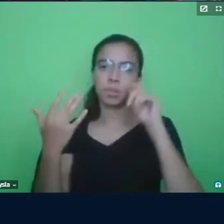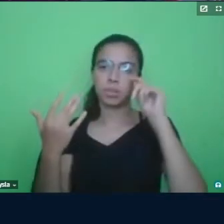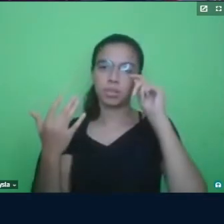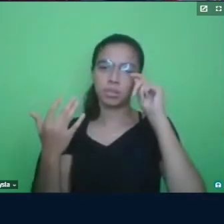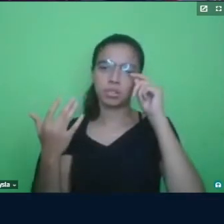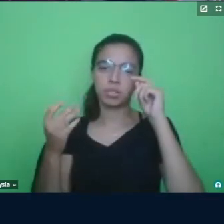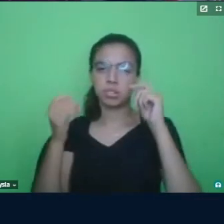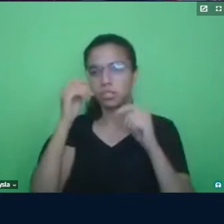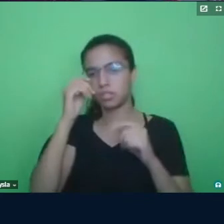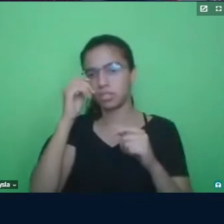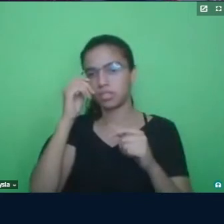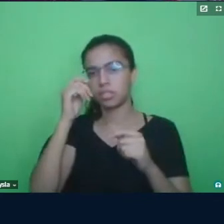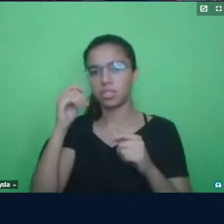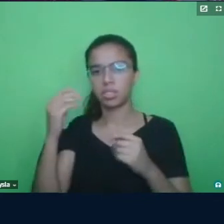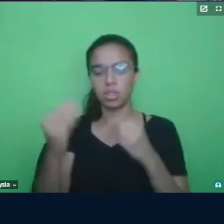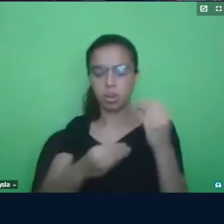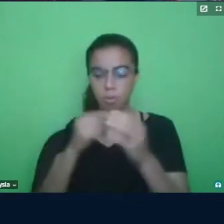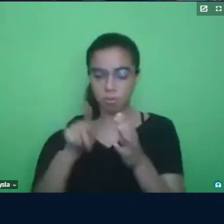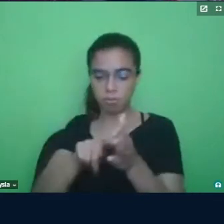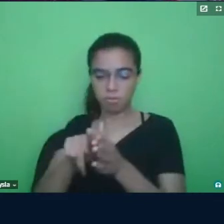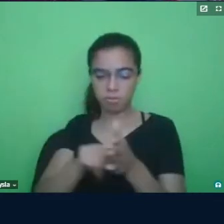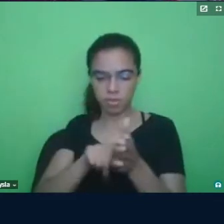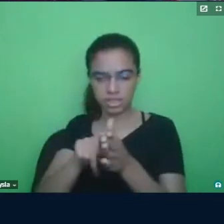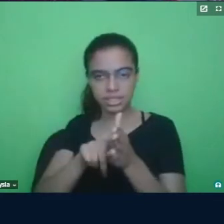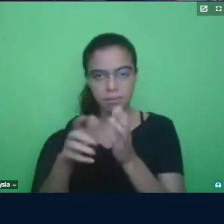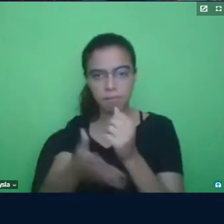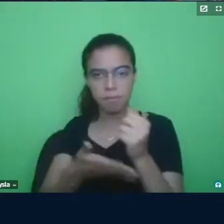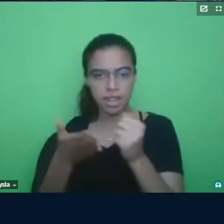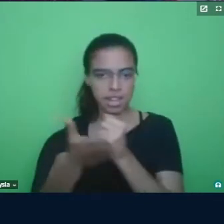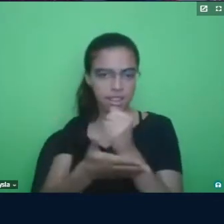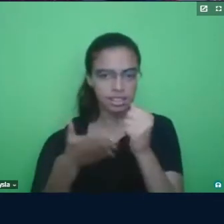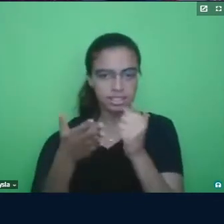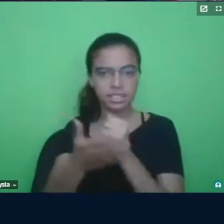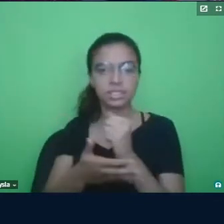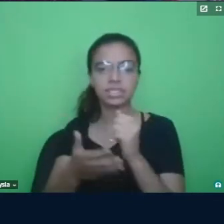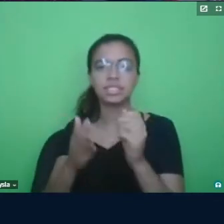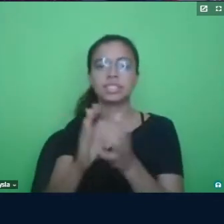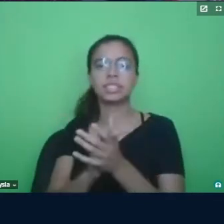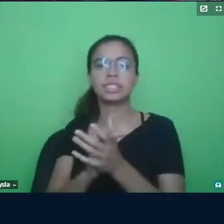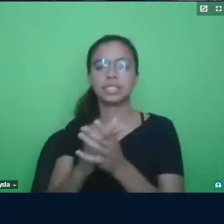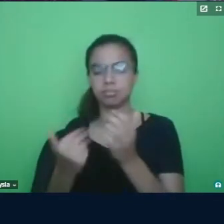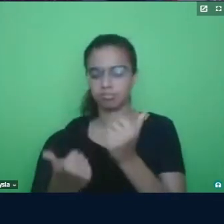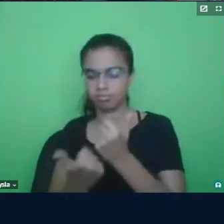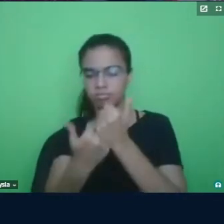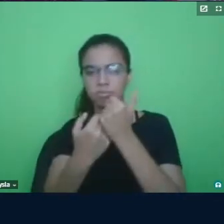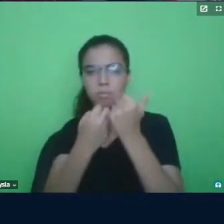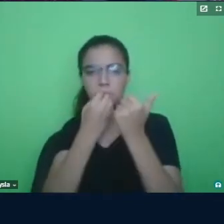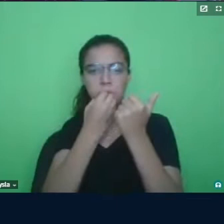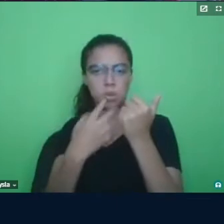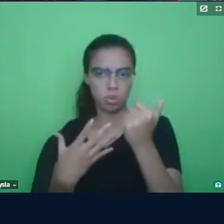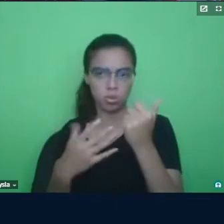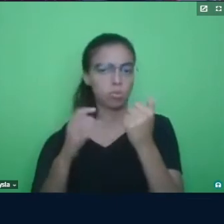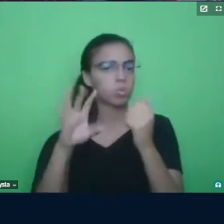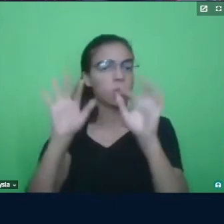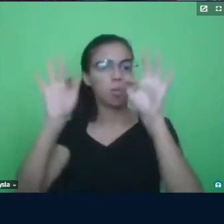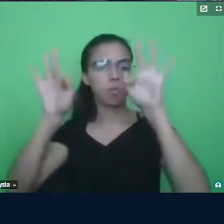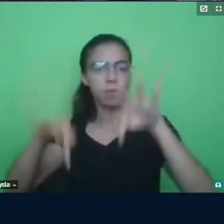uma pesquisa muito bem sustentada, né, enfim, e para finalizar mesmo, né, quero